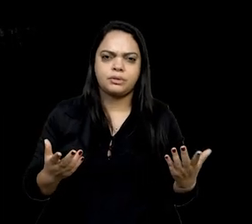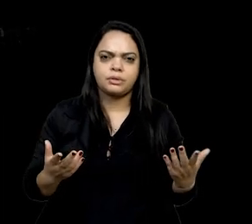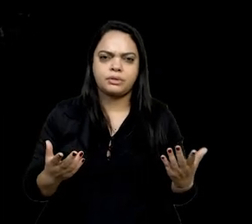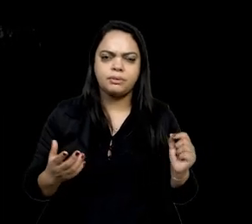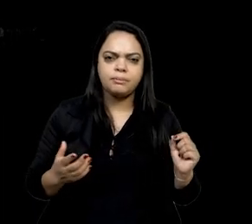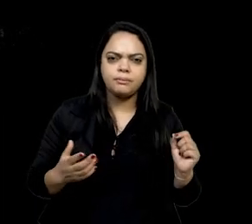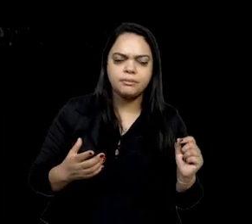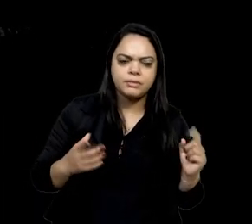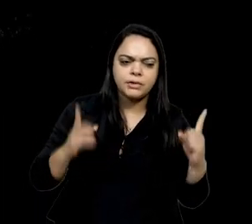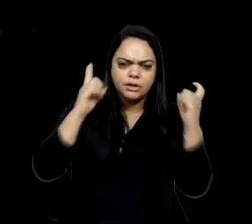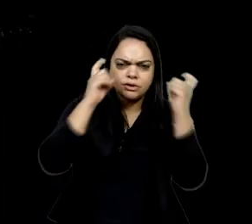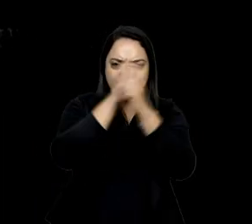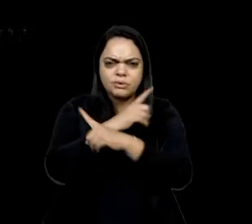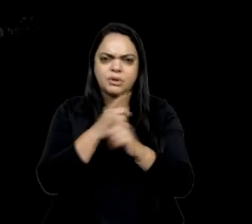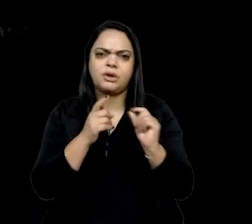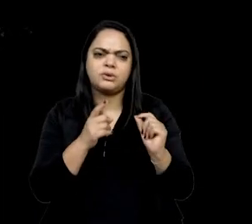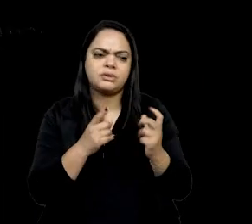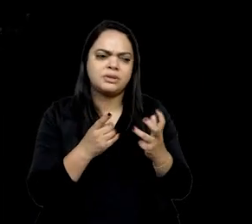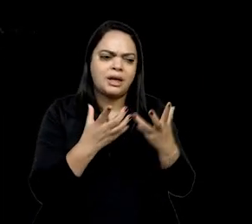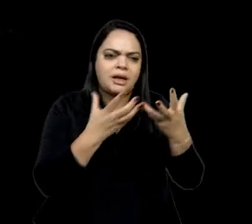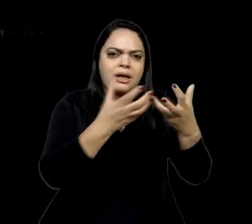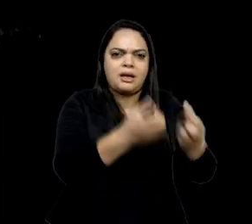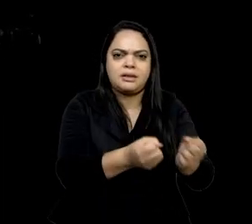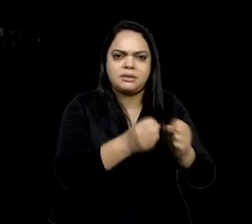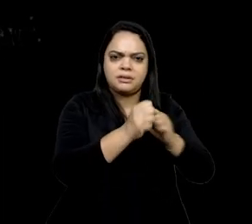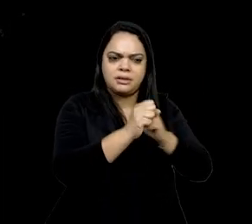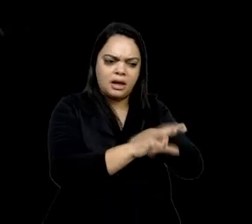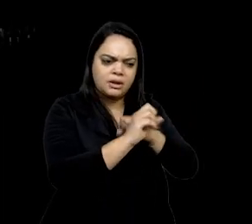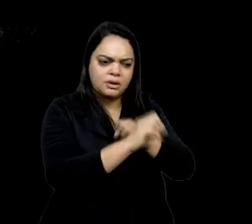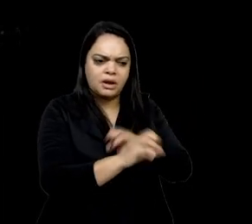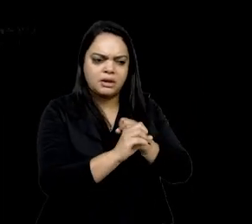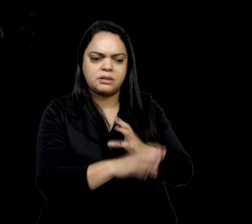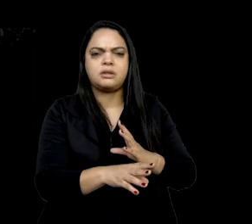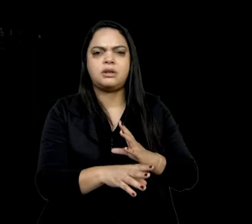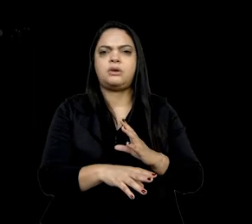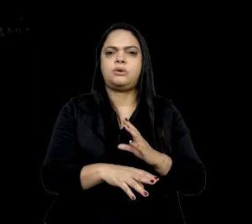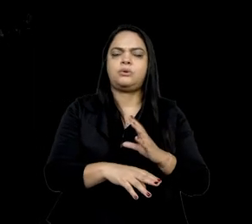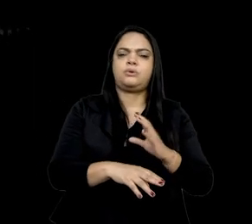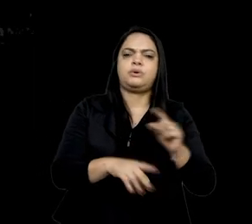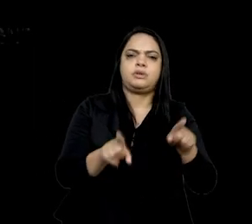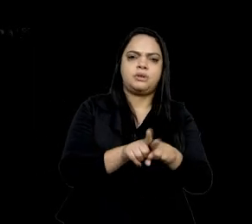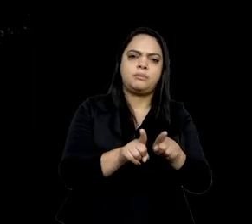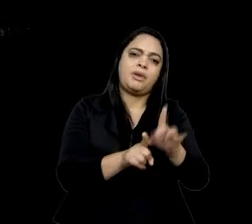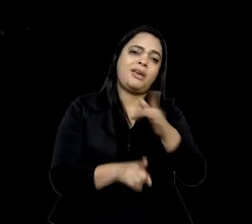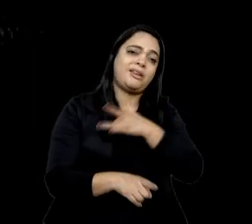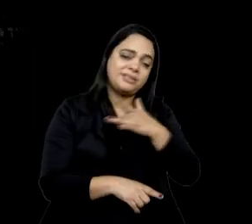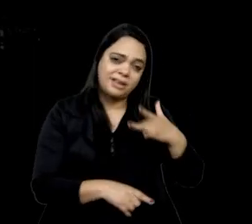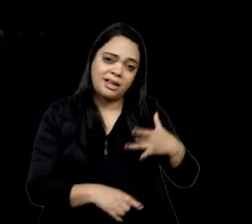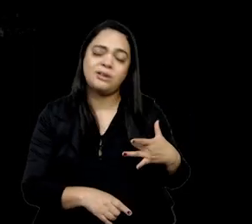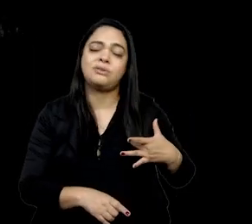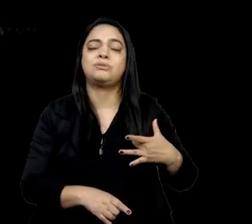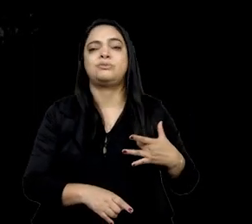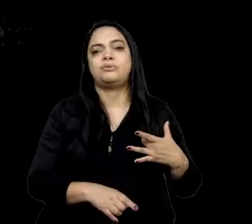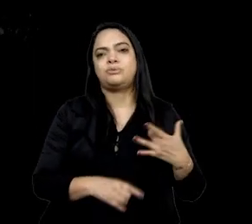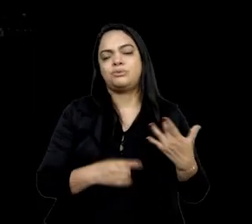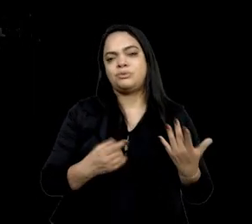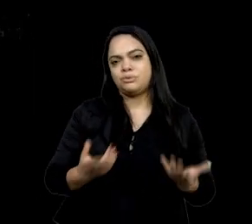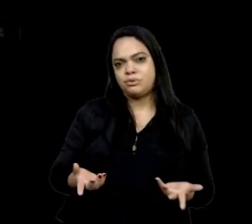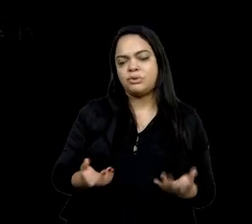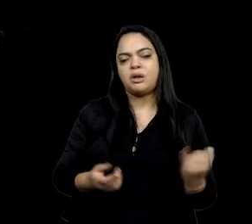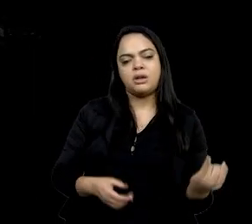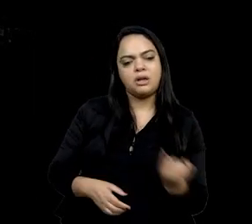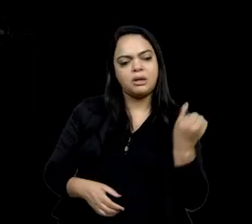acessar a educação diferenciada, a saúde diferenciada. Então, é importante que a gente como